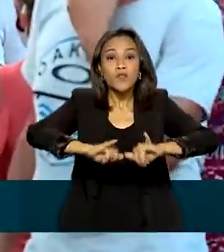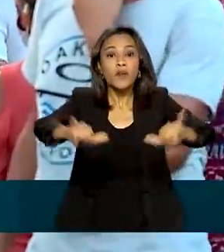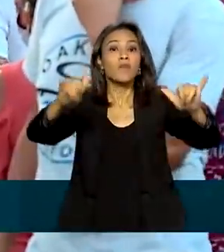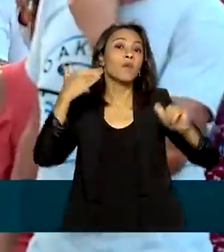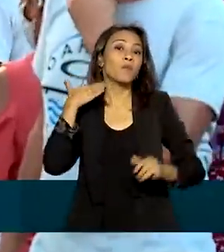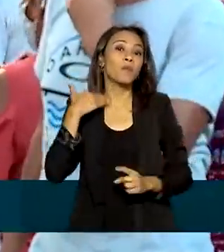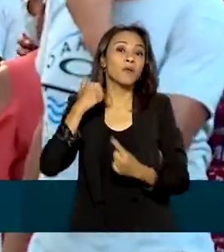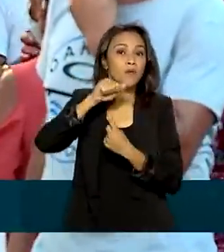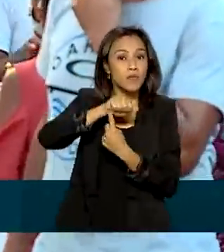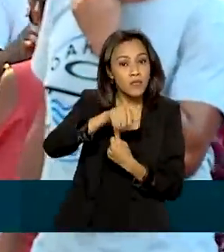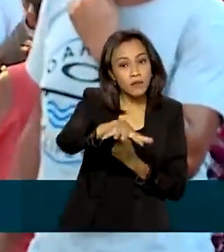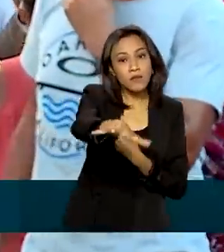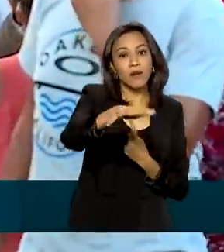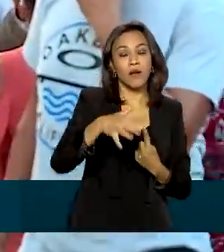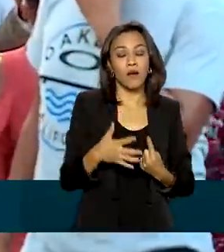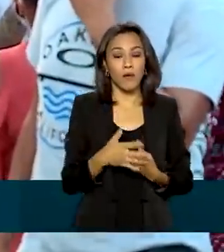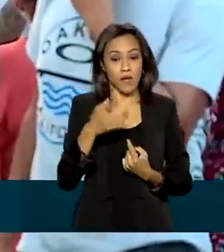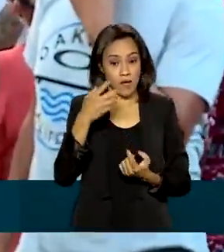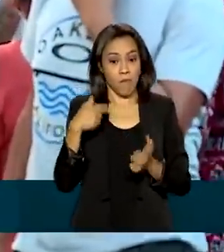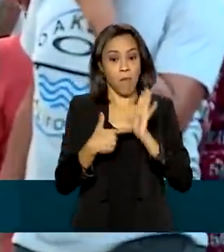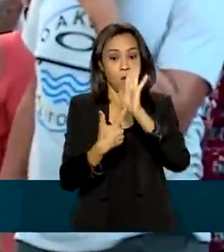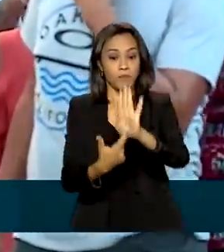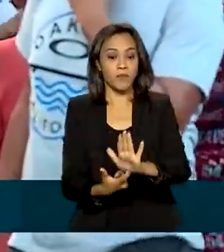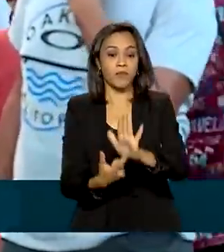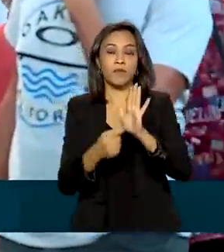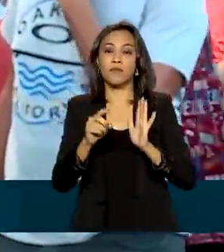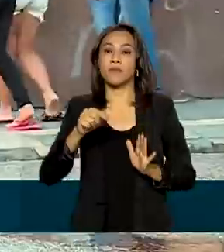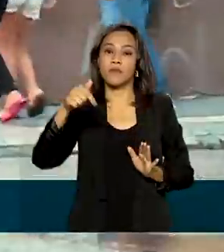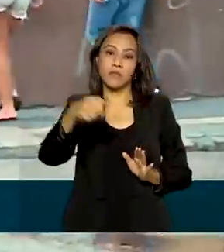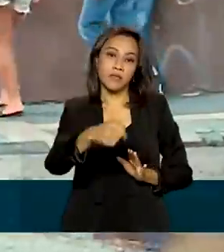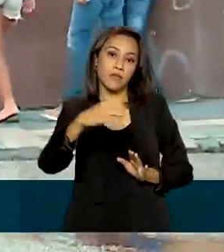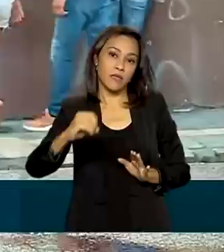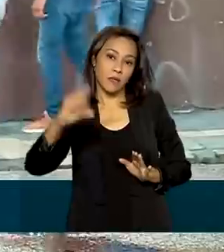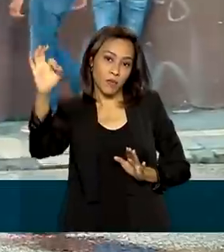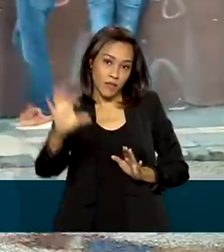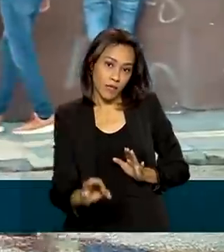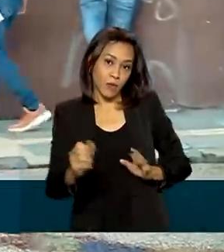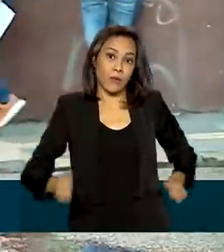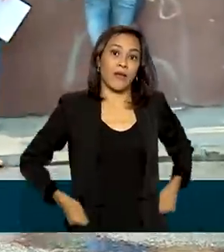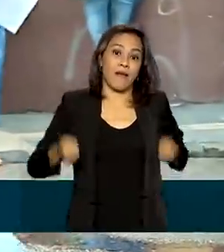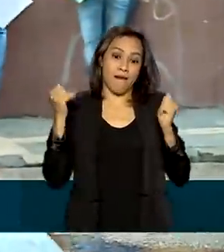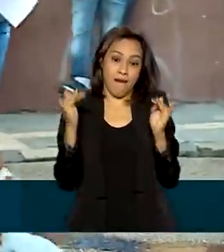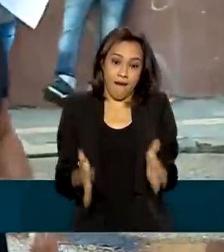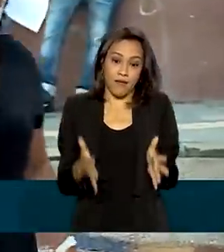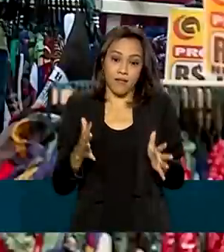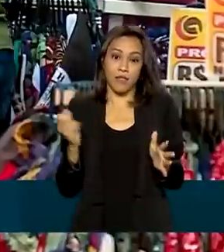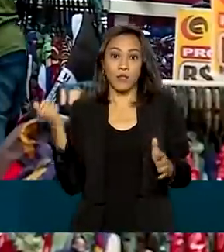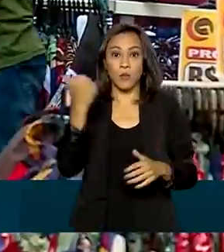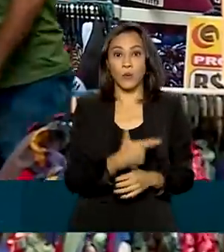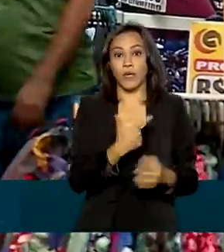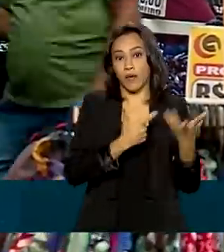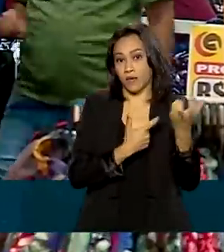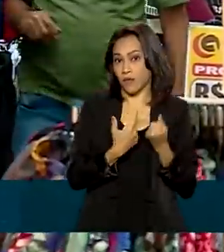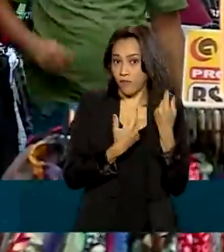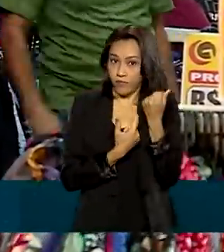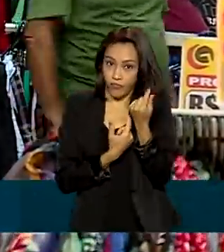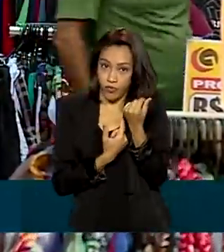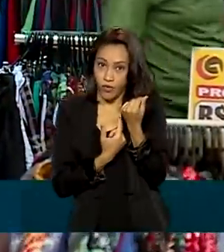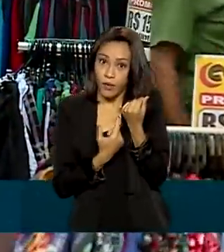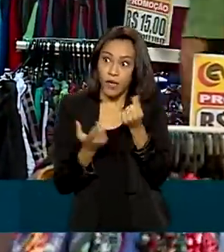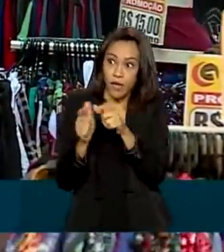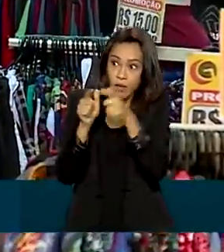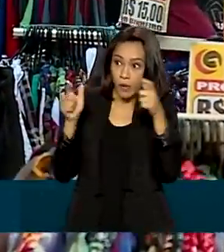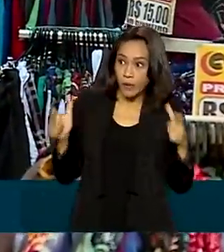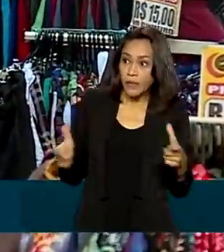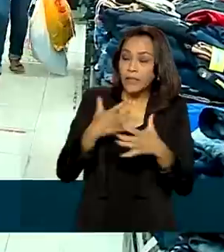Banco Central, aponta que 70% dos brasileiros gastam mais do que ganham. E muitos ficam